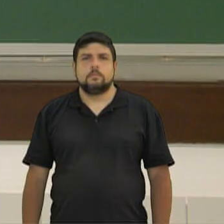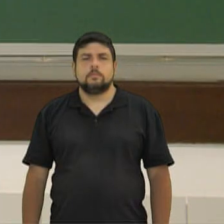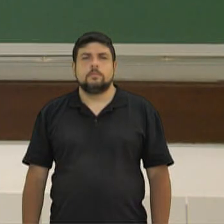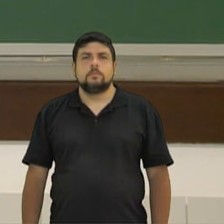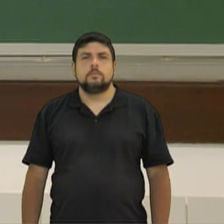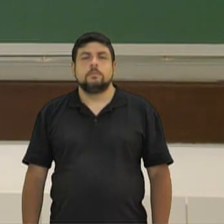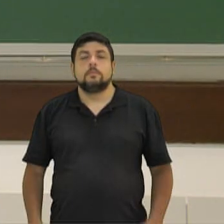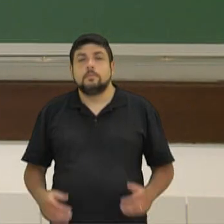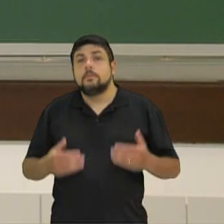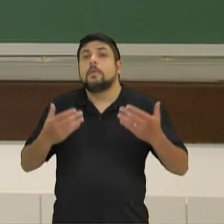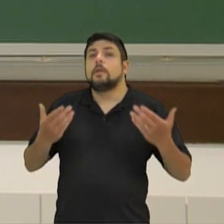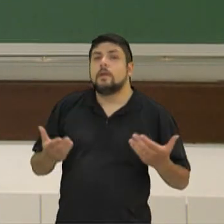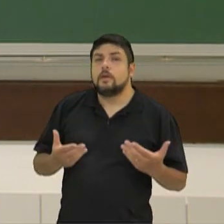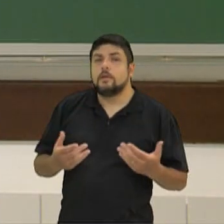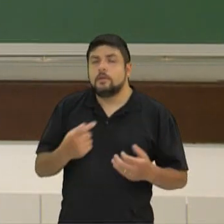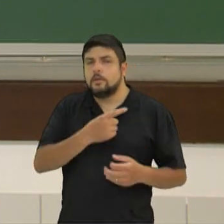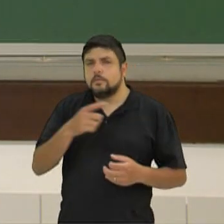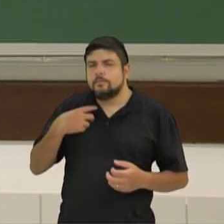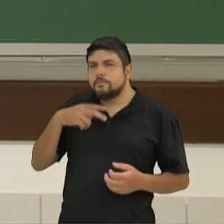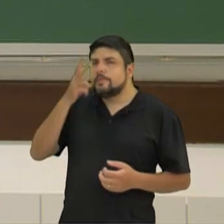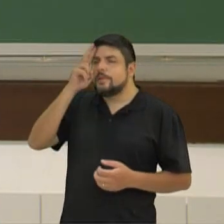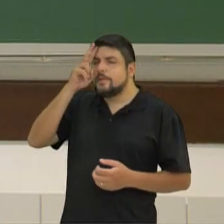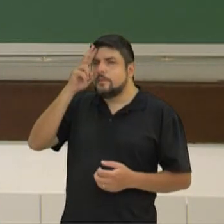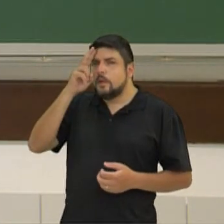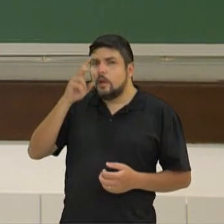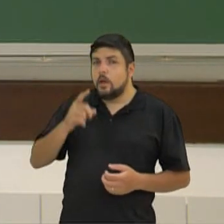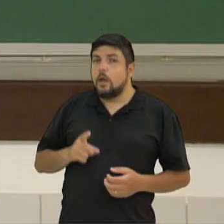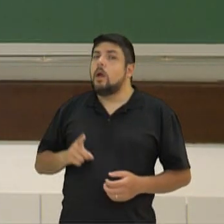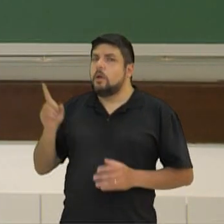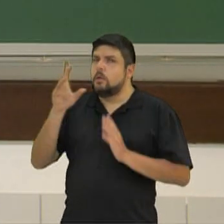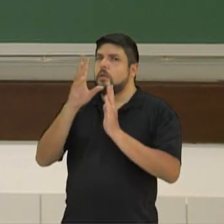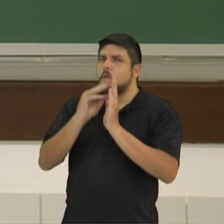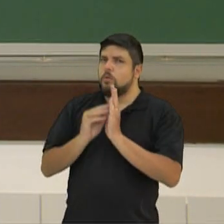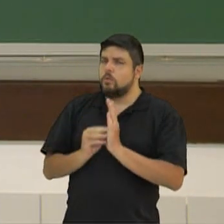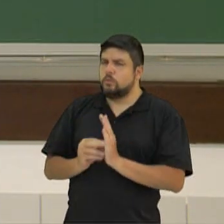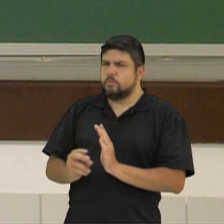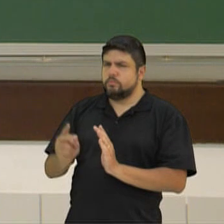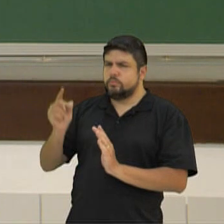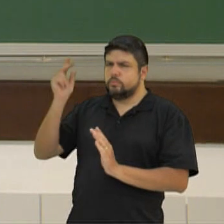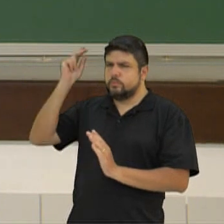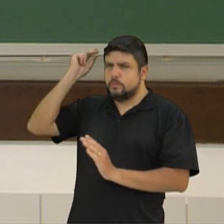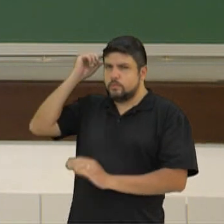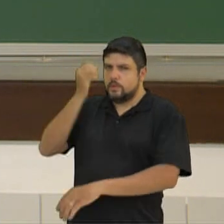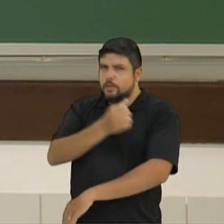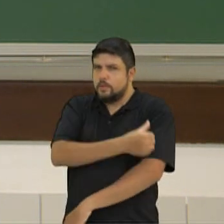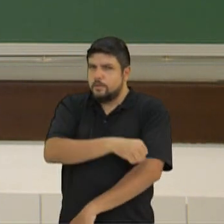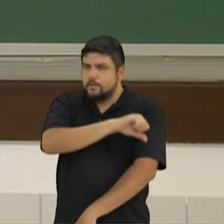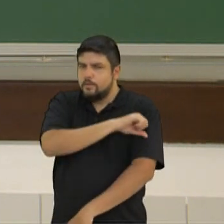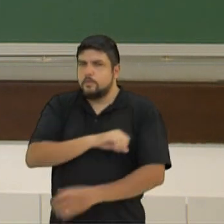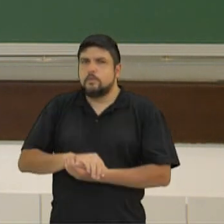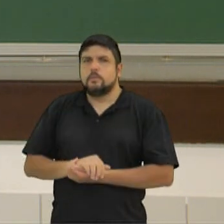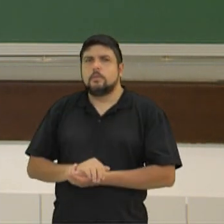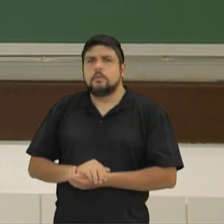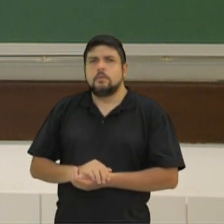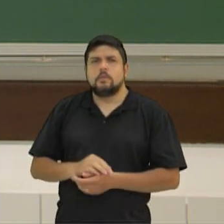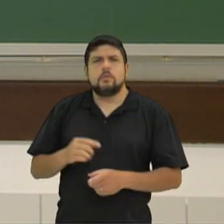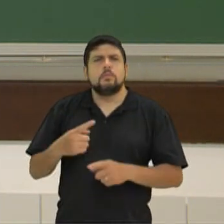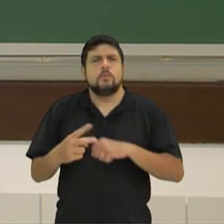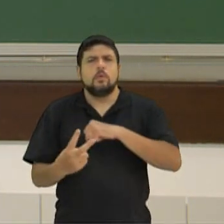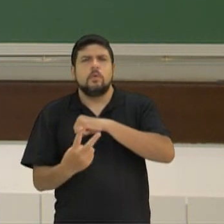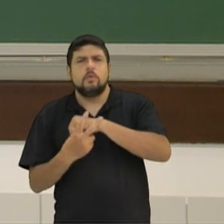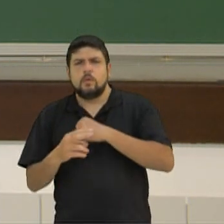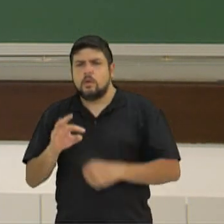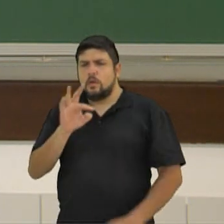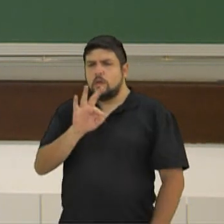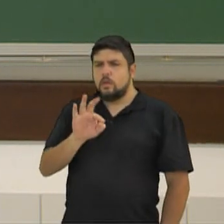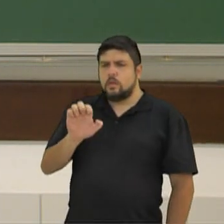E aí, lembraram? Porque essa matéria é lá do fundamental, né? Por que será que esse verbo ali está com acento?